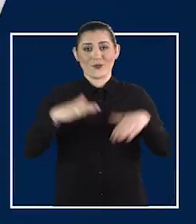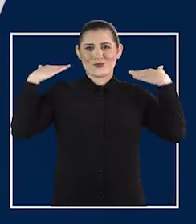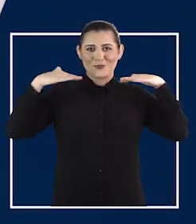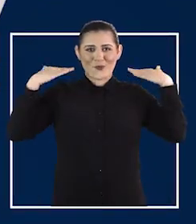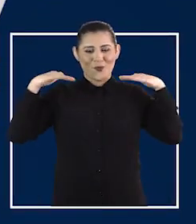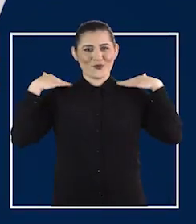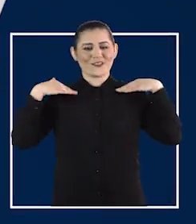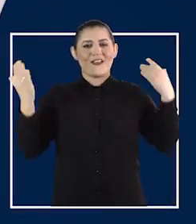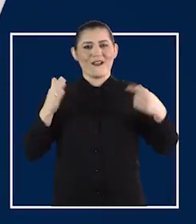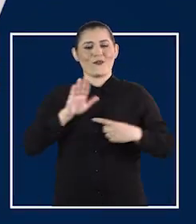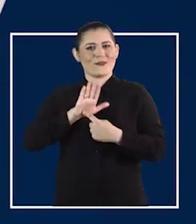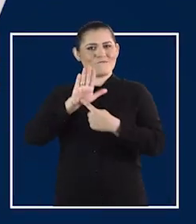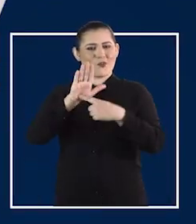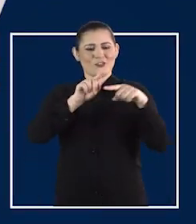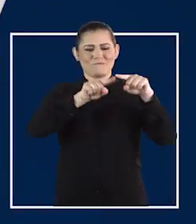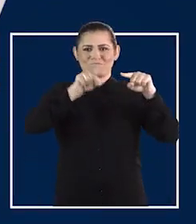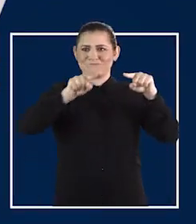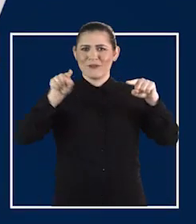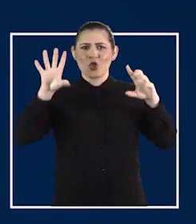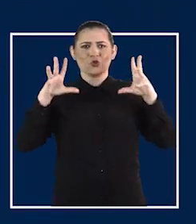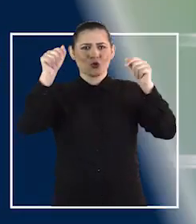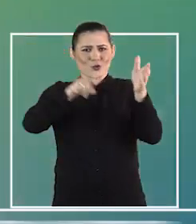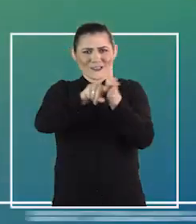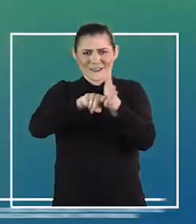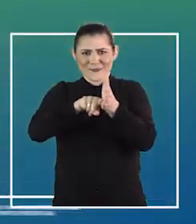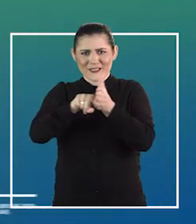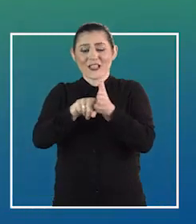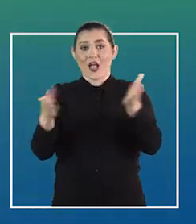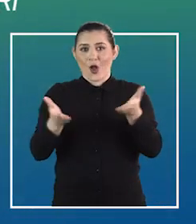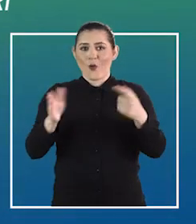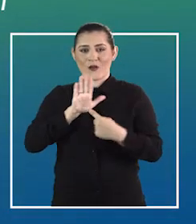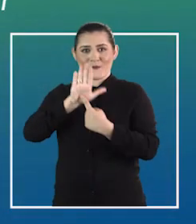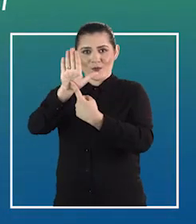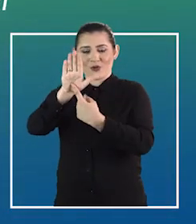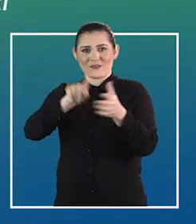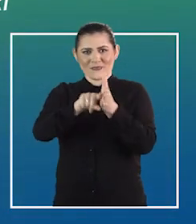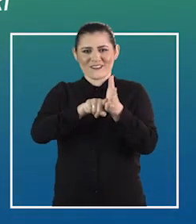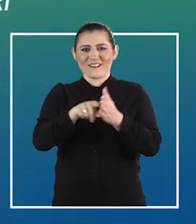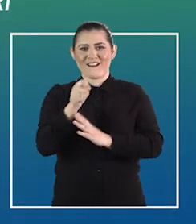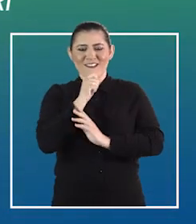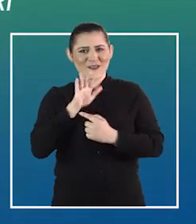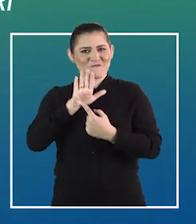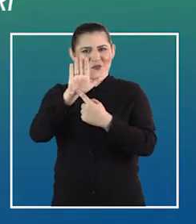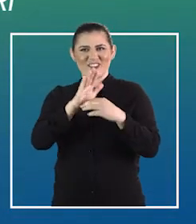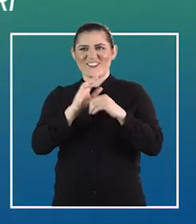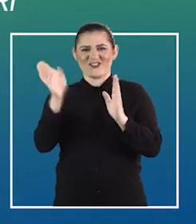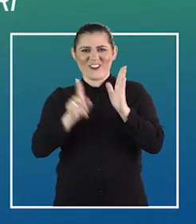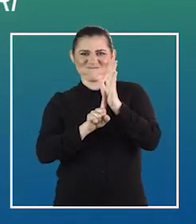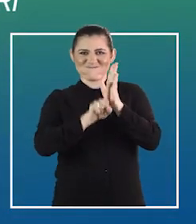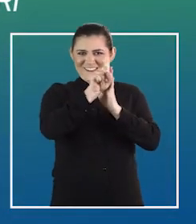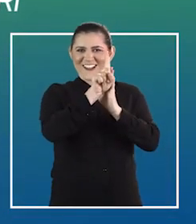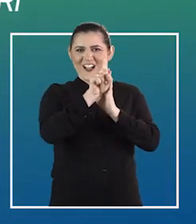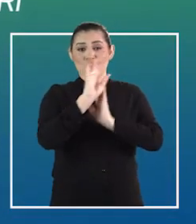Socorro Nery segue liderando todas as pesquisas. Na pesquisa da Data Control, amplia ainda mais a sua vantagem e já está